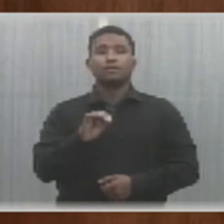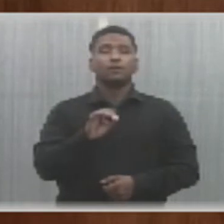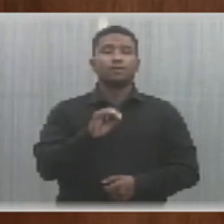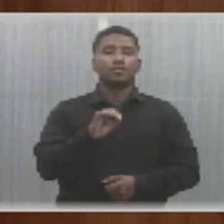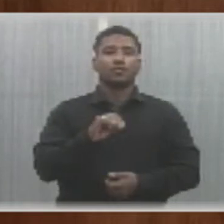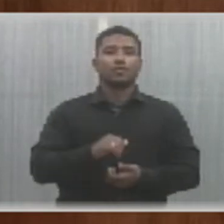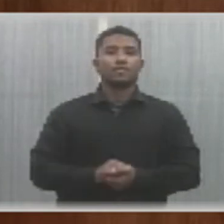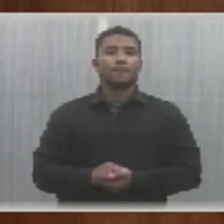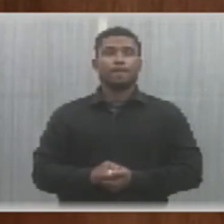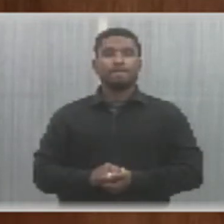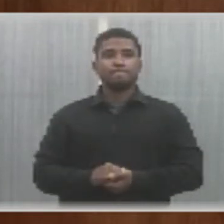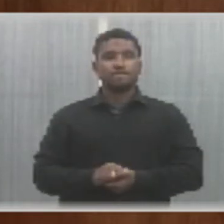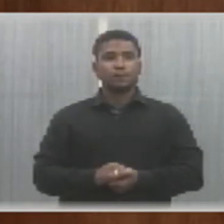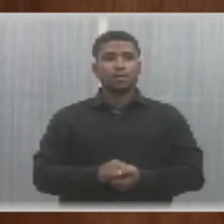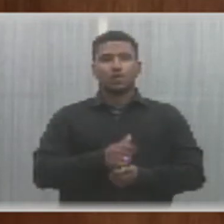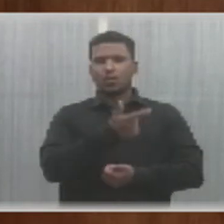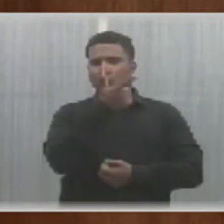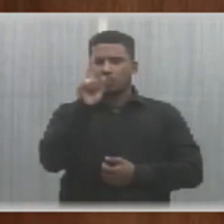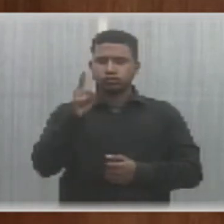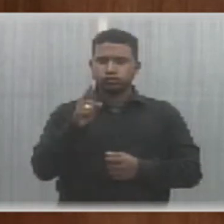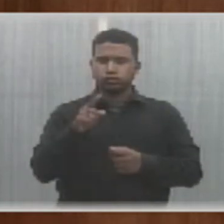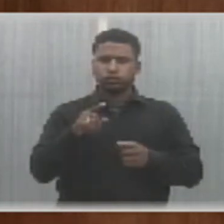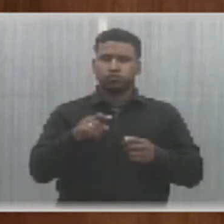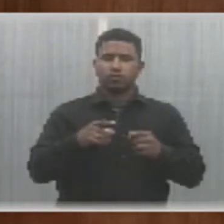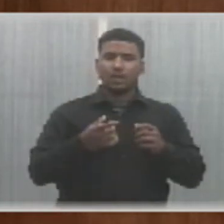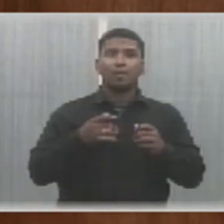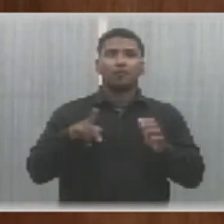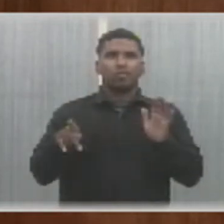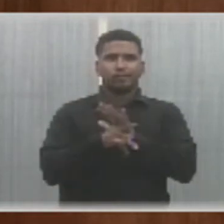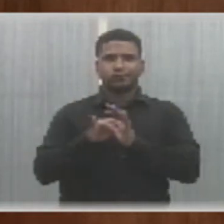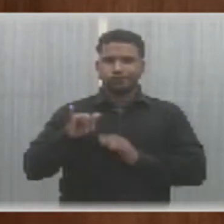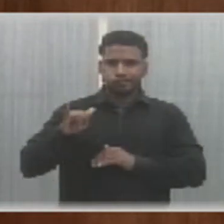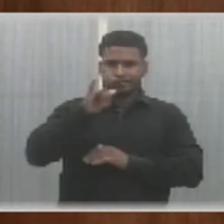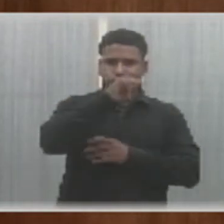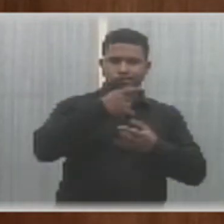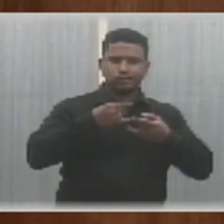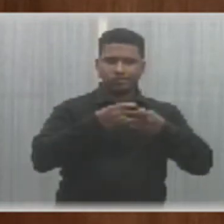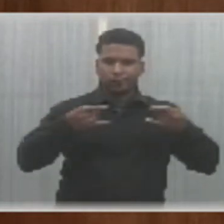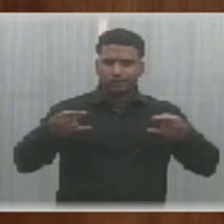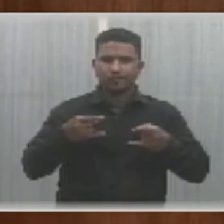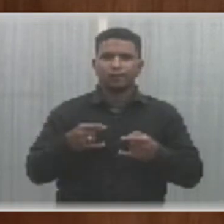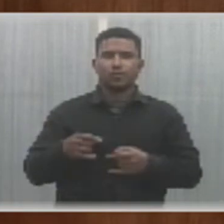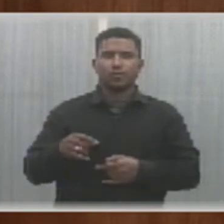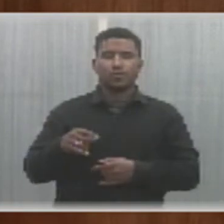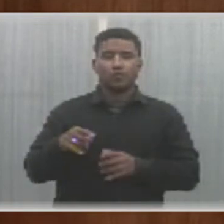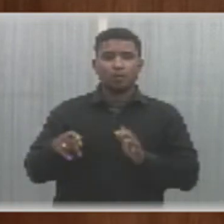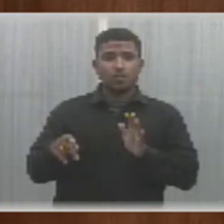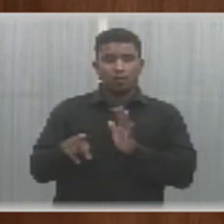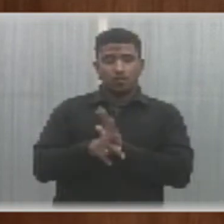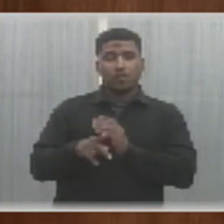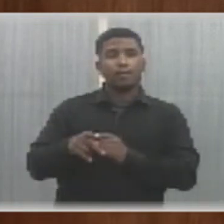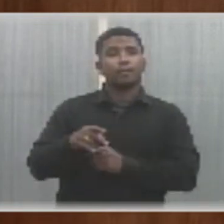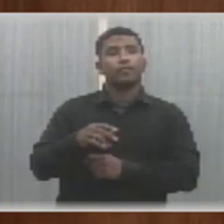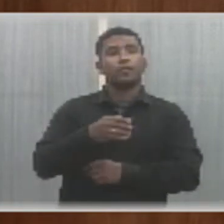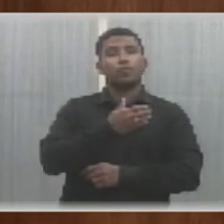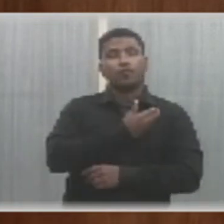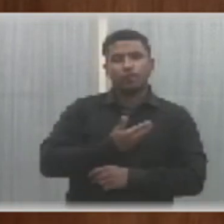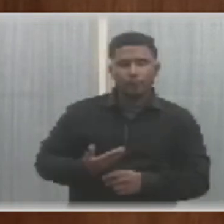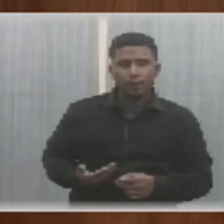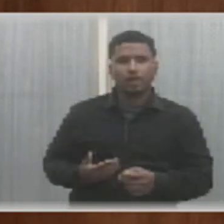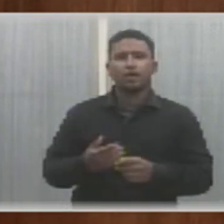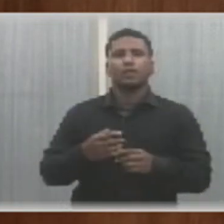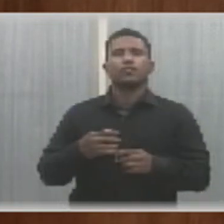conversão de milhas e outros benefícios provenientes de passagens aéreas, adquiridas com recursos públicos do Poder Legislativo e do Poder